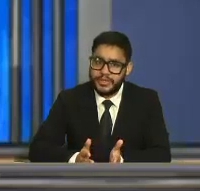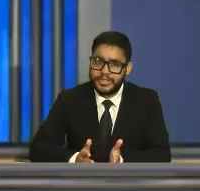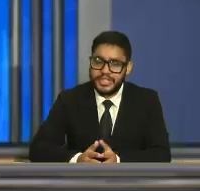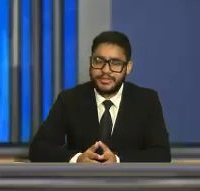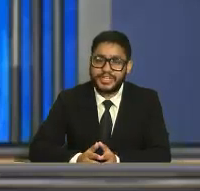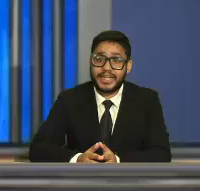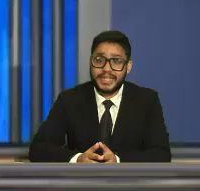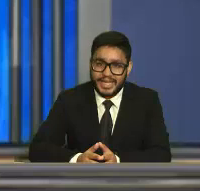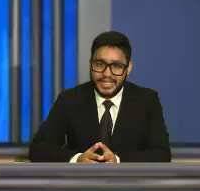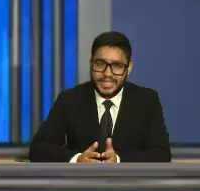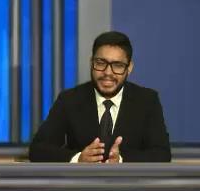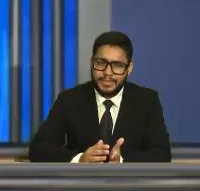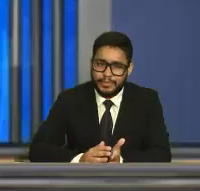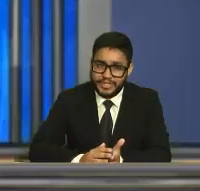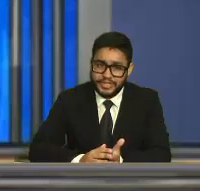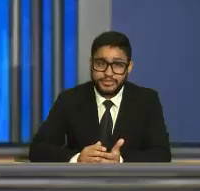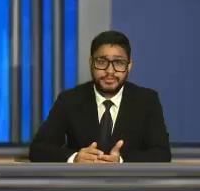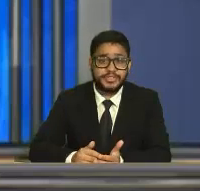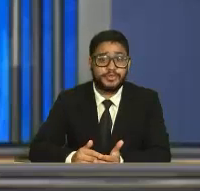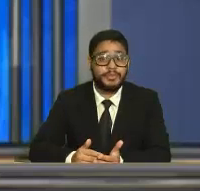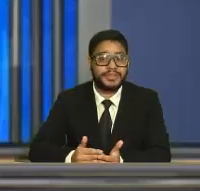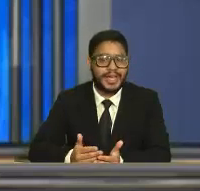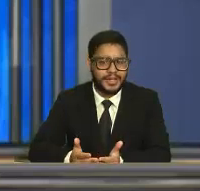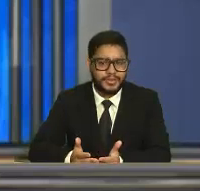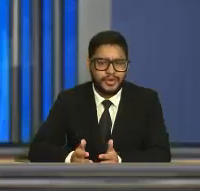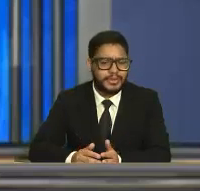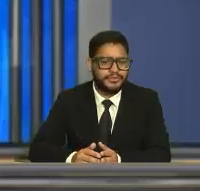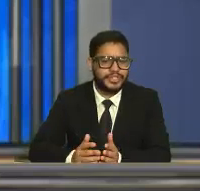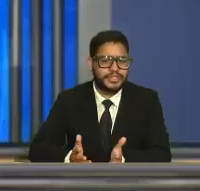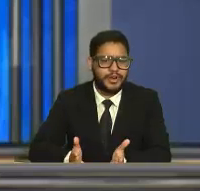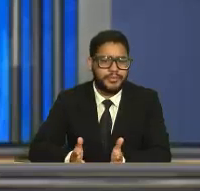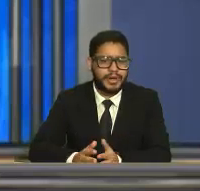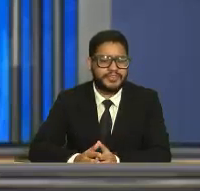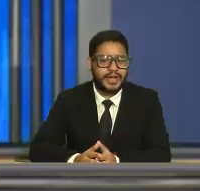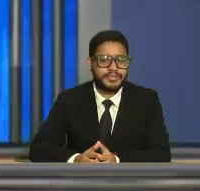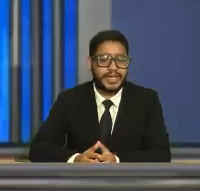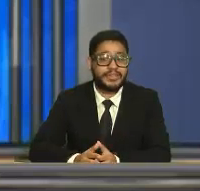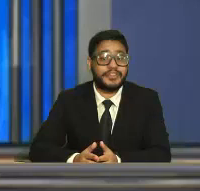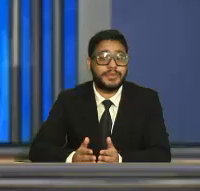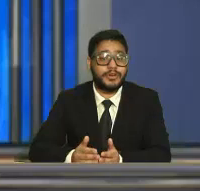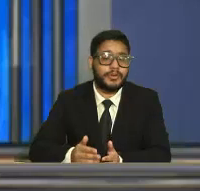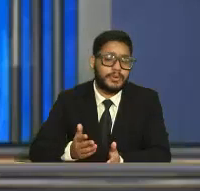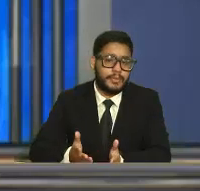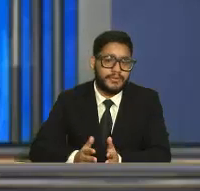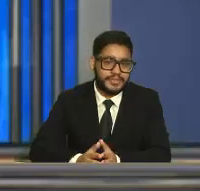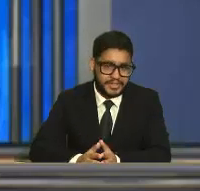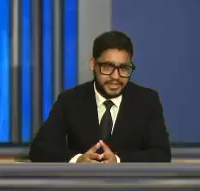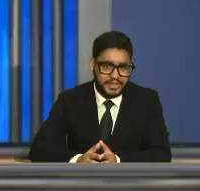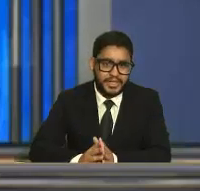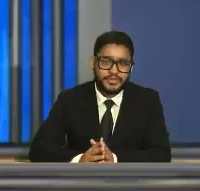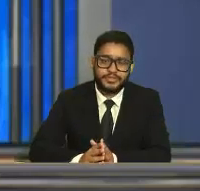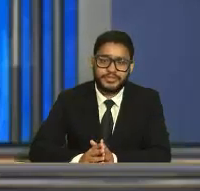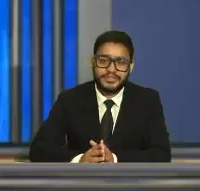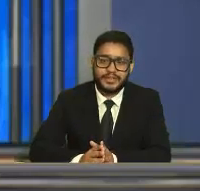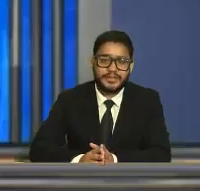o que de melhor gênero te agradar. E depois, nos mande um comentário, uma sugestão para ficarmos cada vez melhor para você.